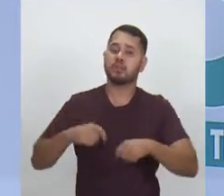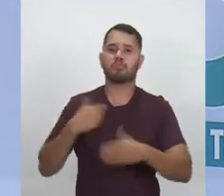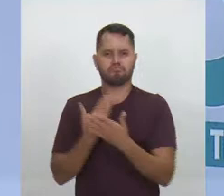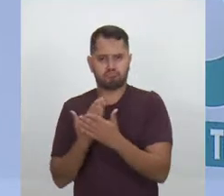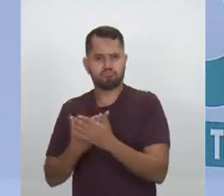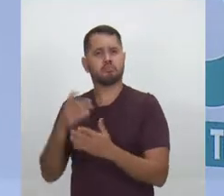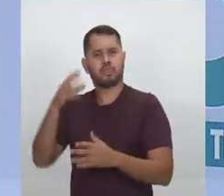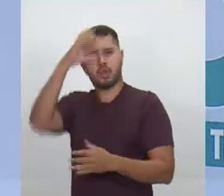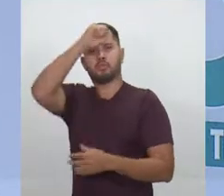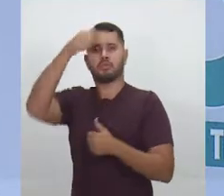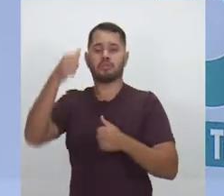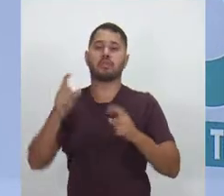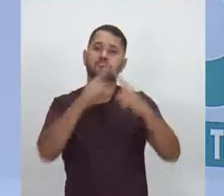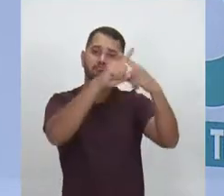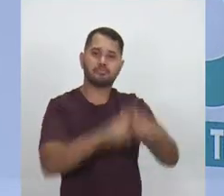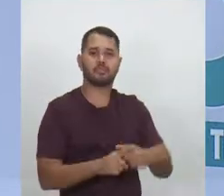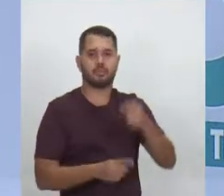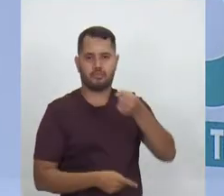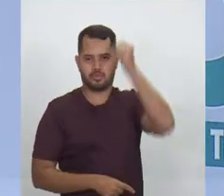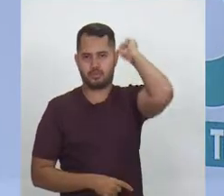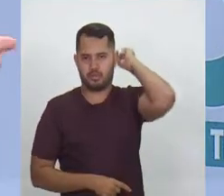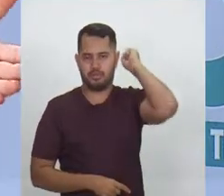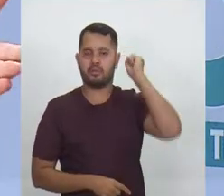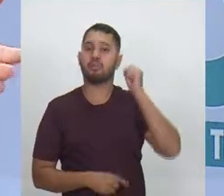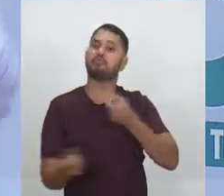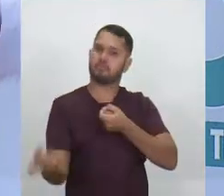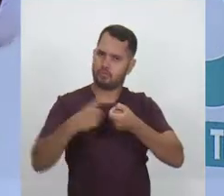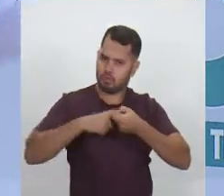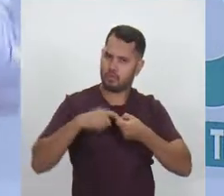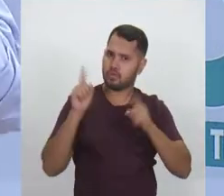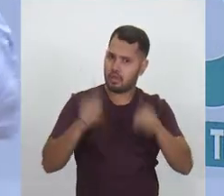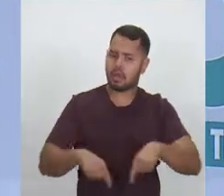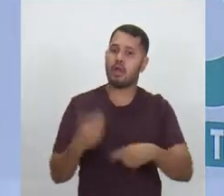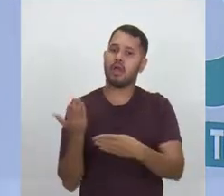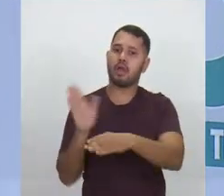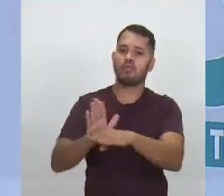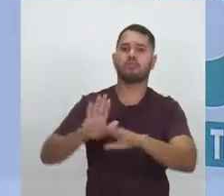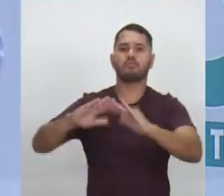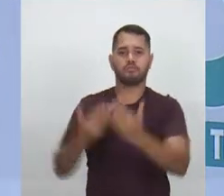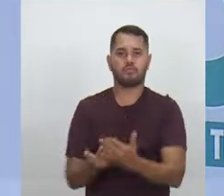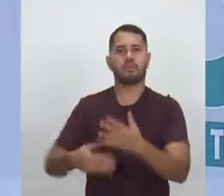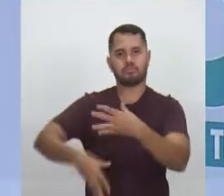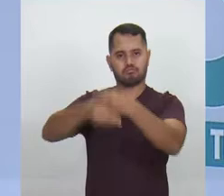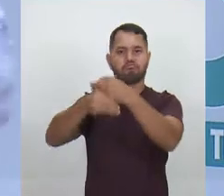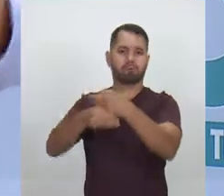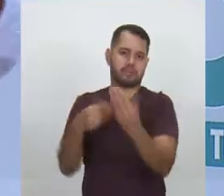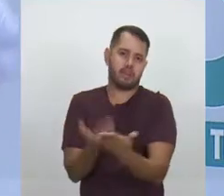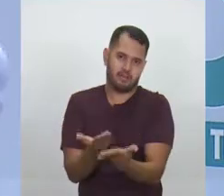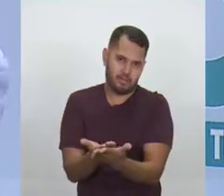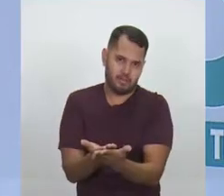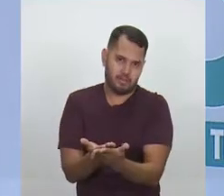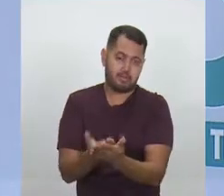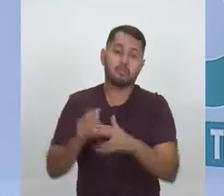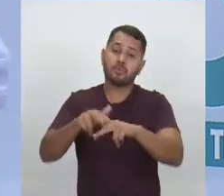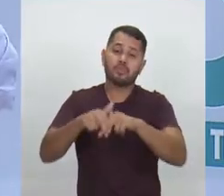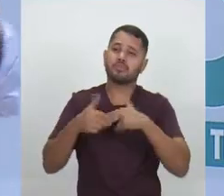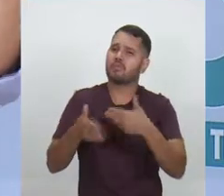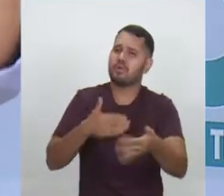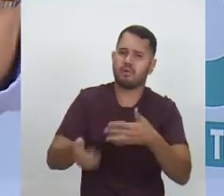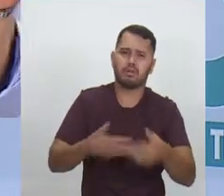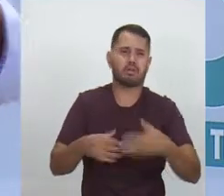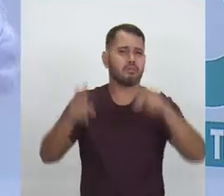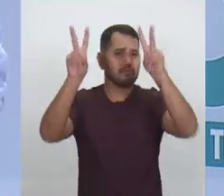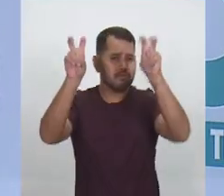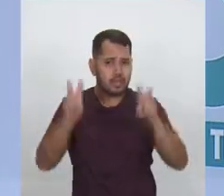vestibular. Voltaremos com isso, que é aquele ensino, reforço escolar. Por isso, qualquer coisa que